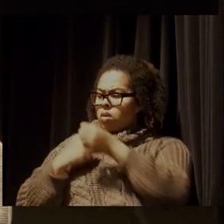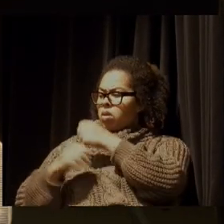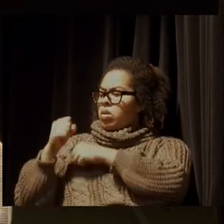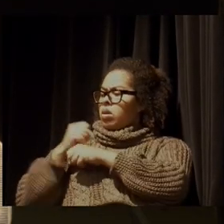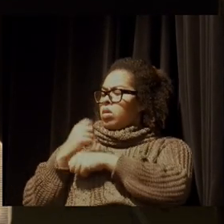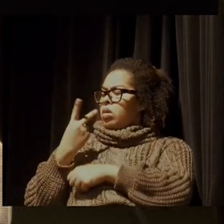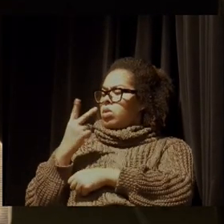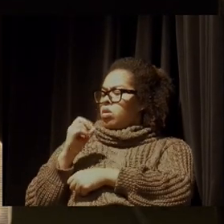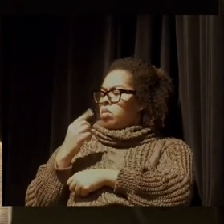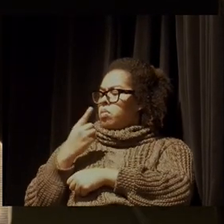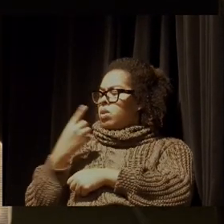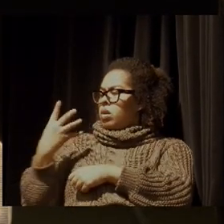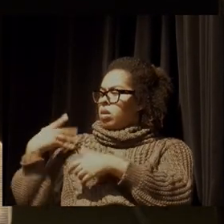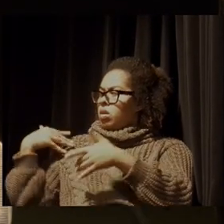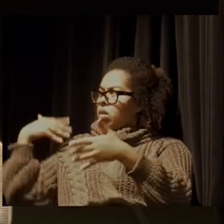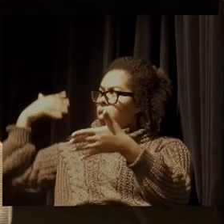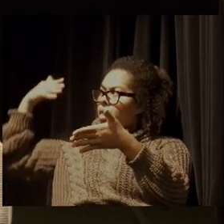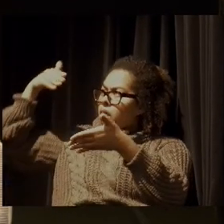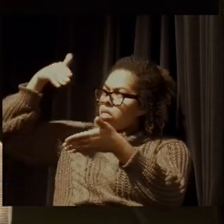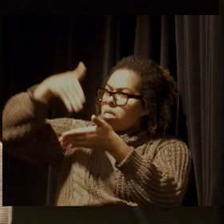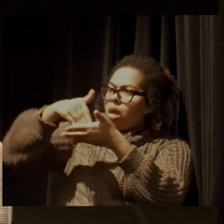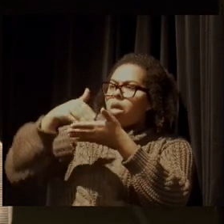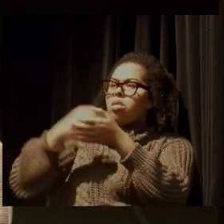para 2018, porque